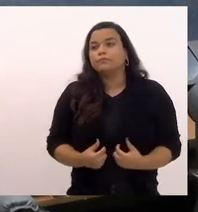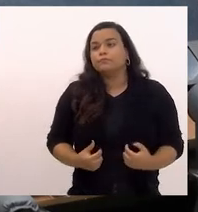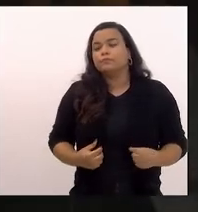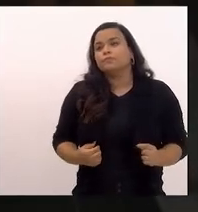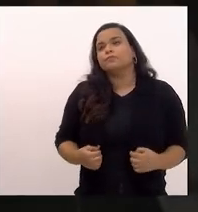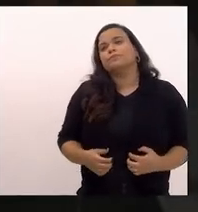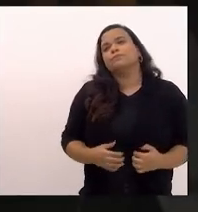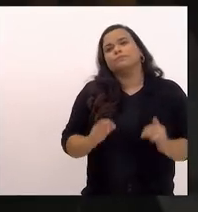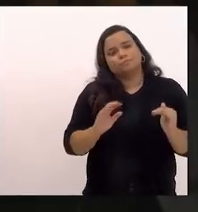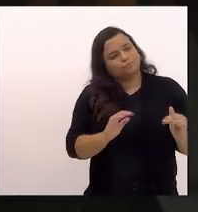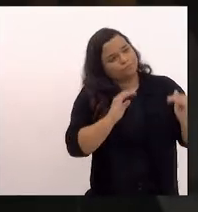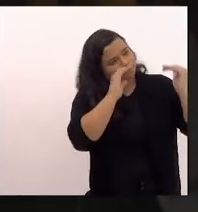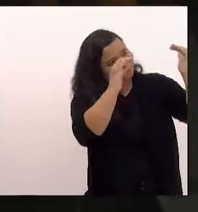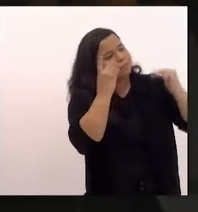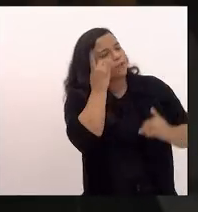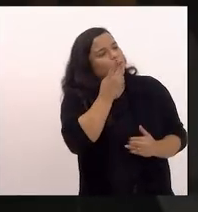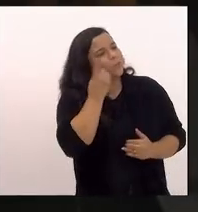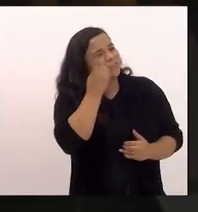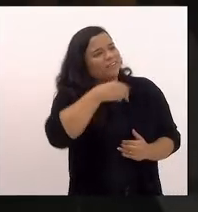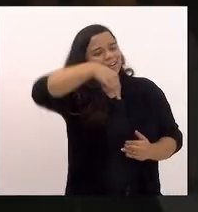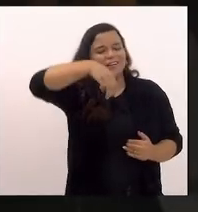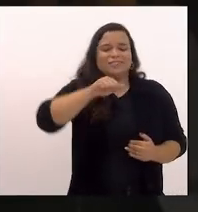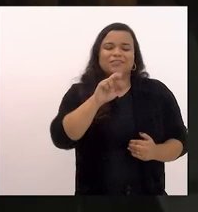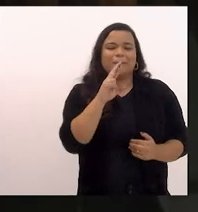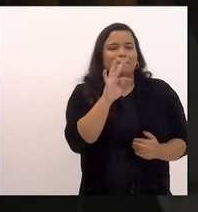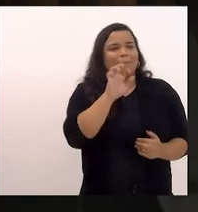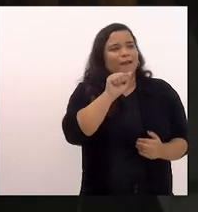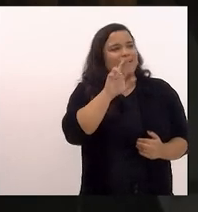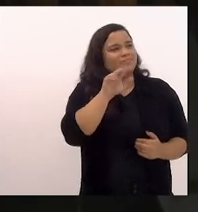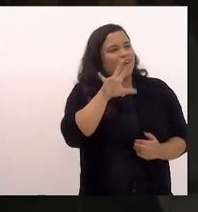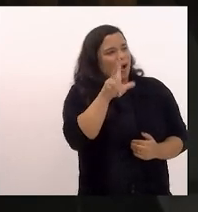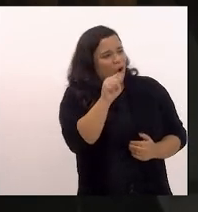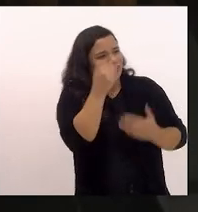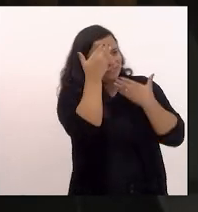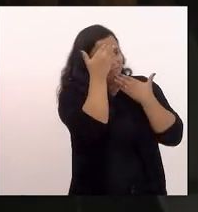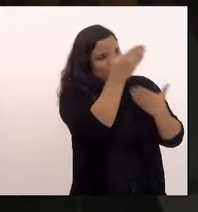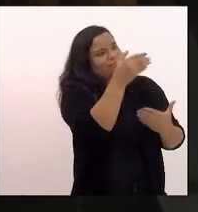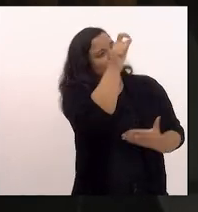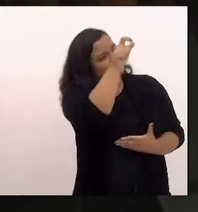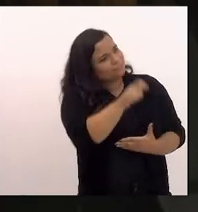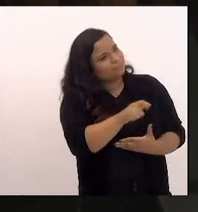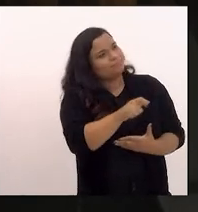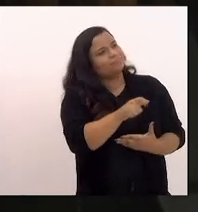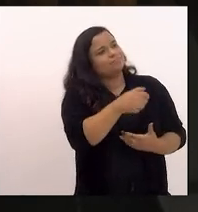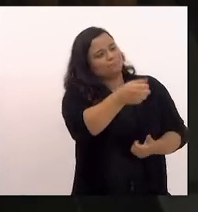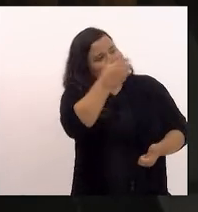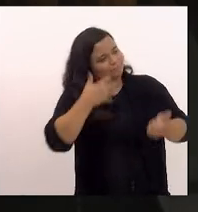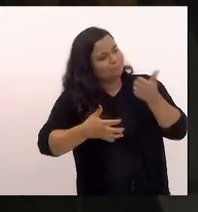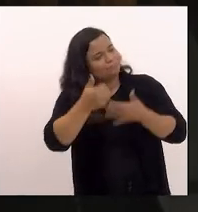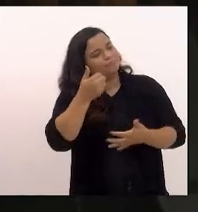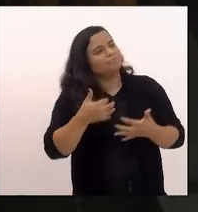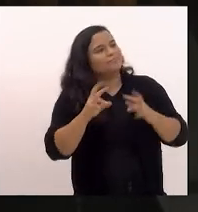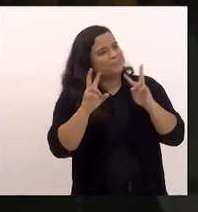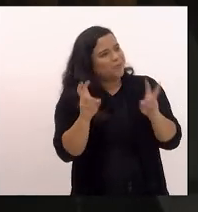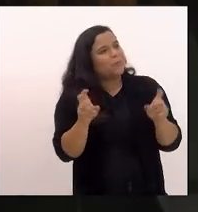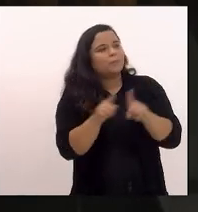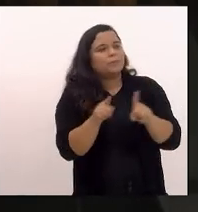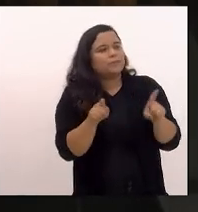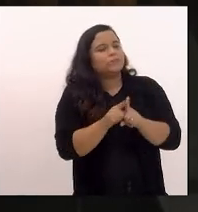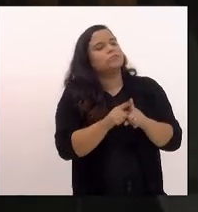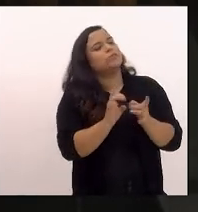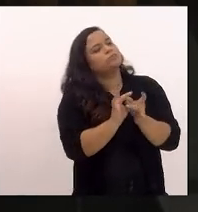excelentíssima deputada Marta Rocha agradeço a vossa excelência pela deferência pela possibilidade